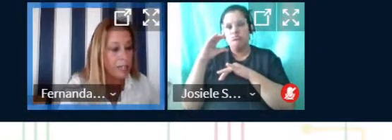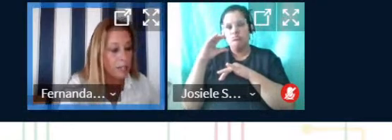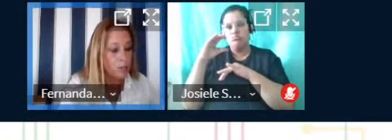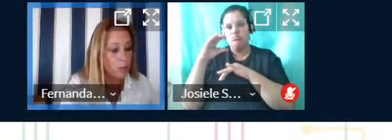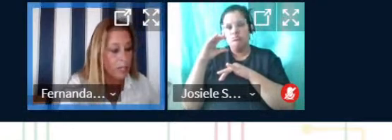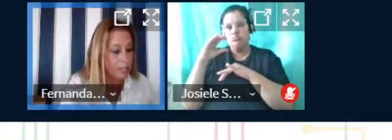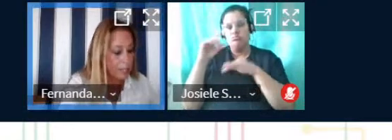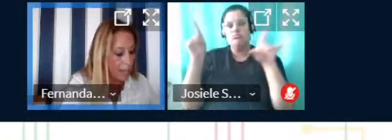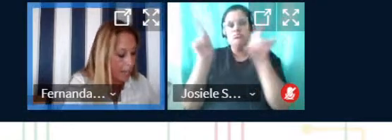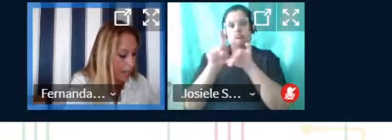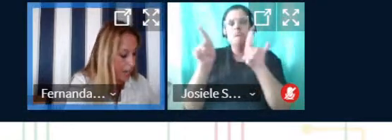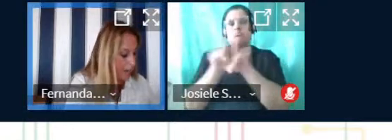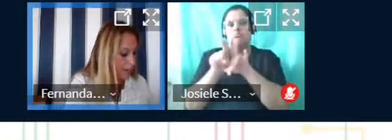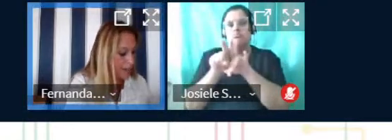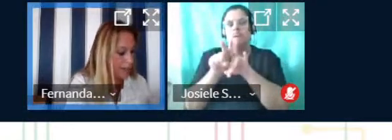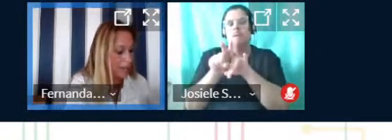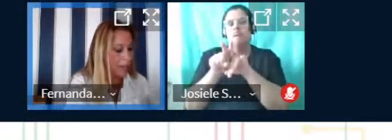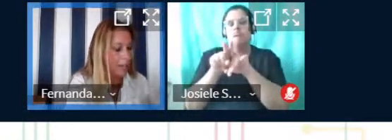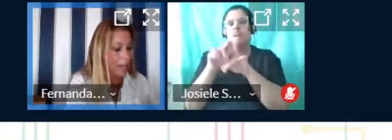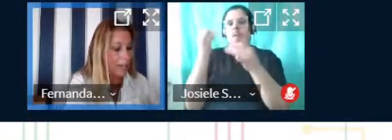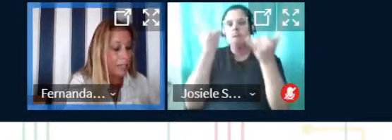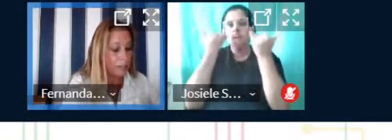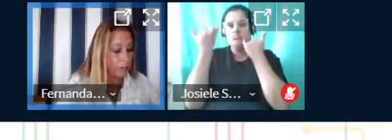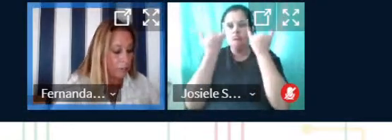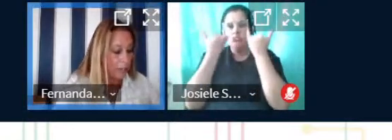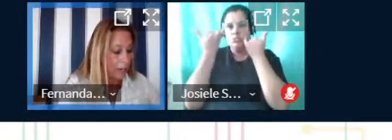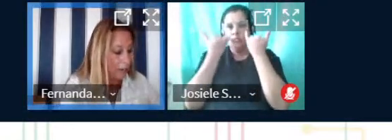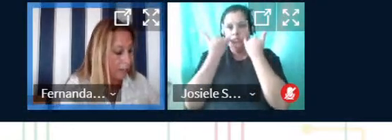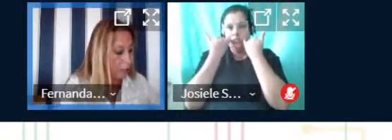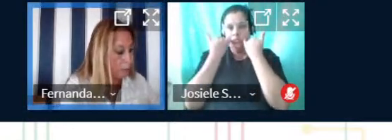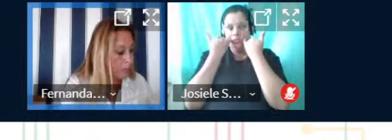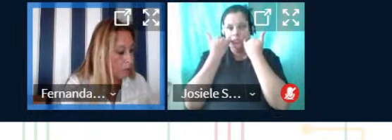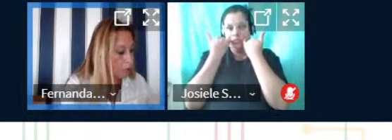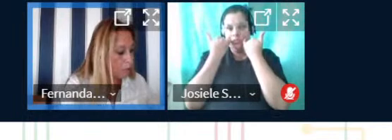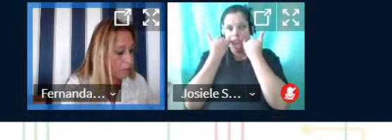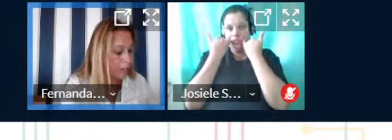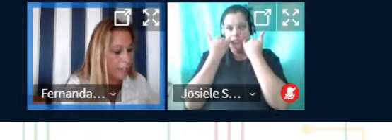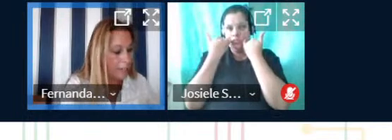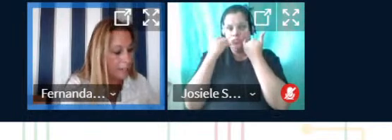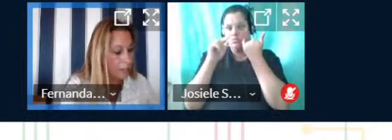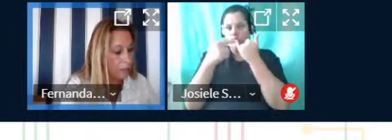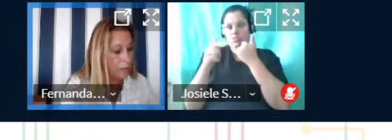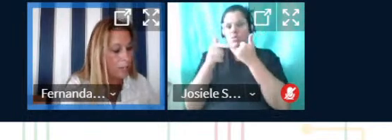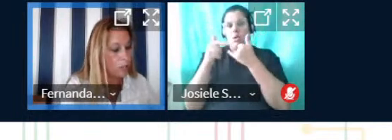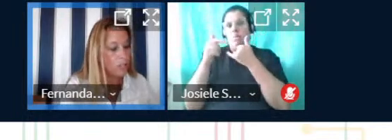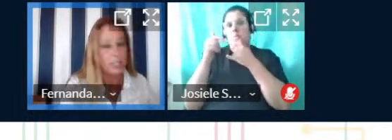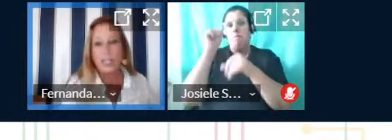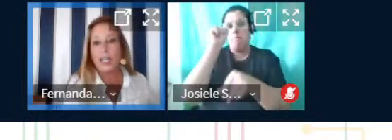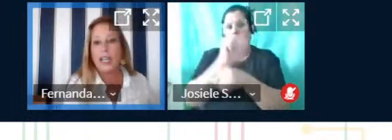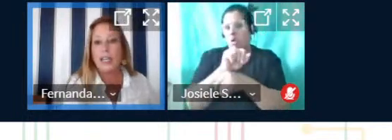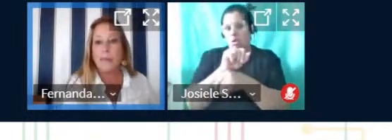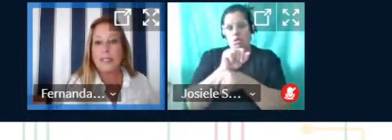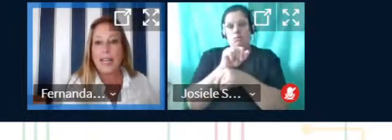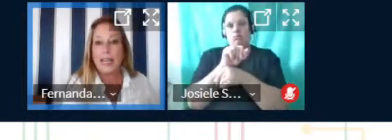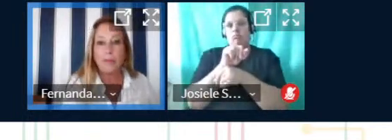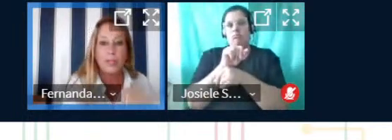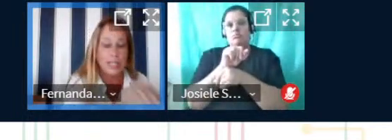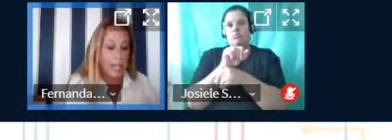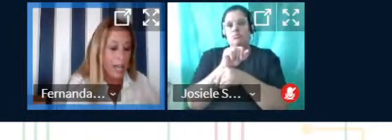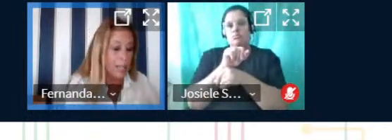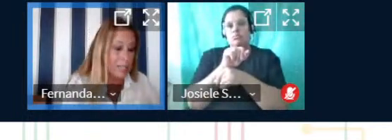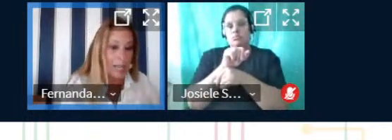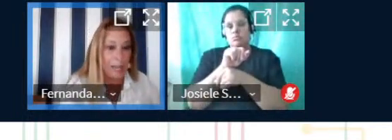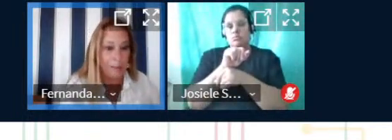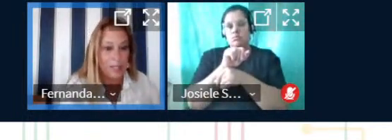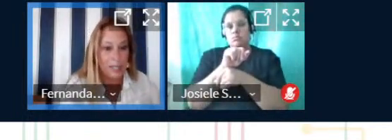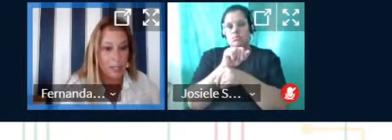Demais orientações, então, não haverá interrupção, como eu já falei, né, anteriormente, e passaremos